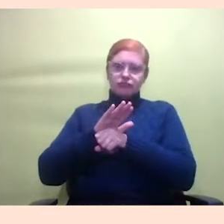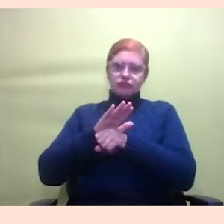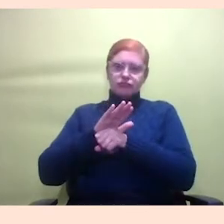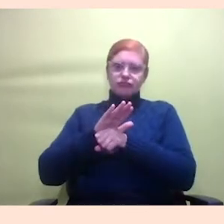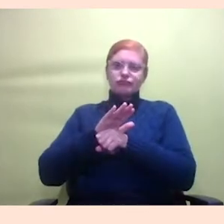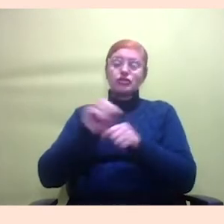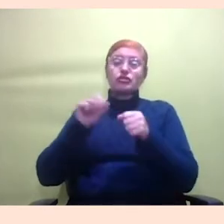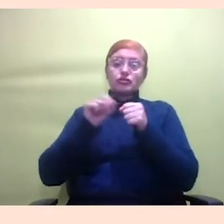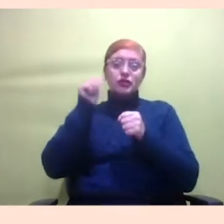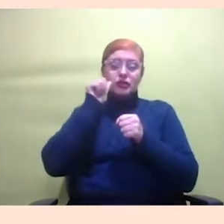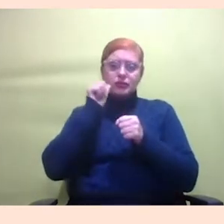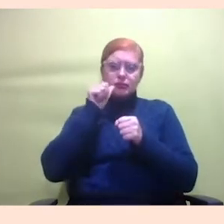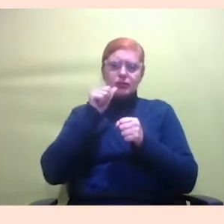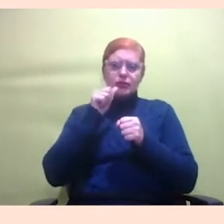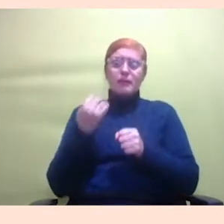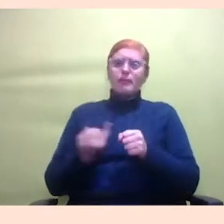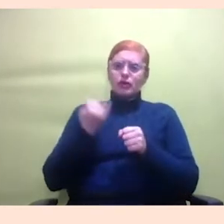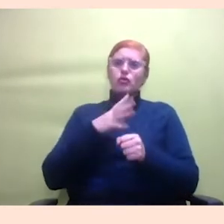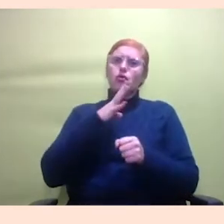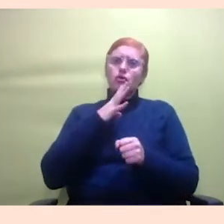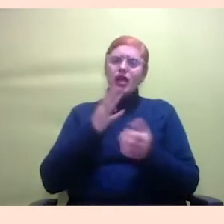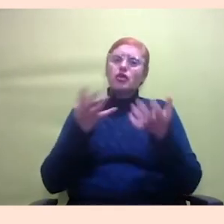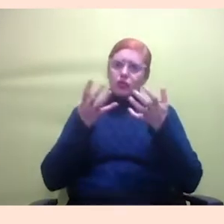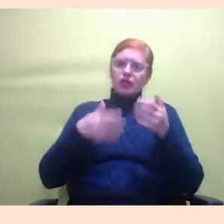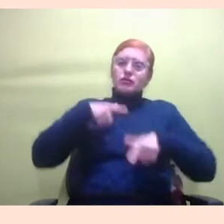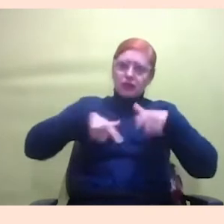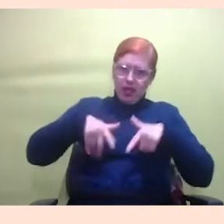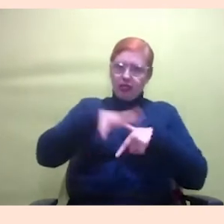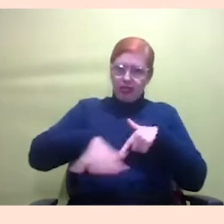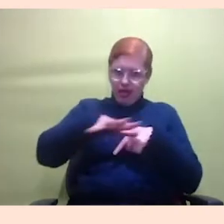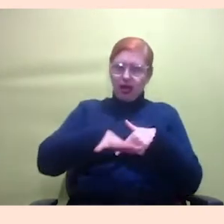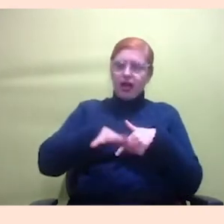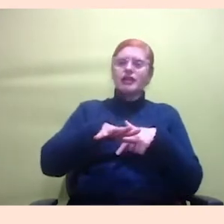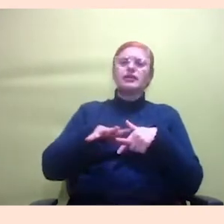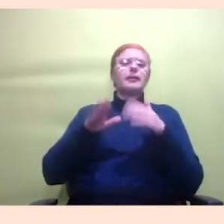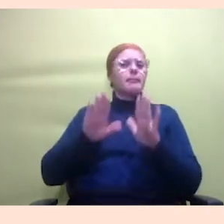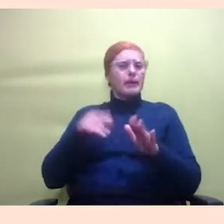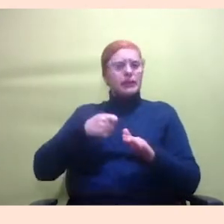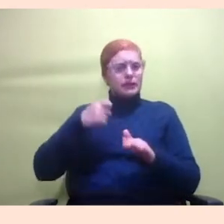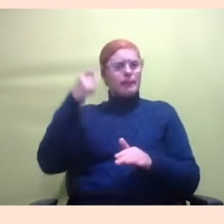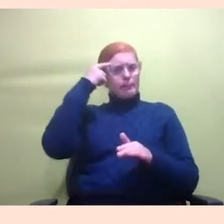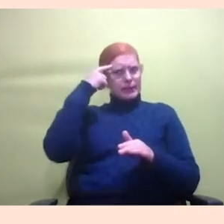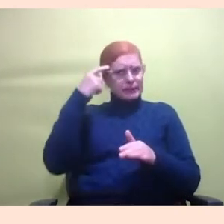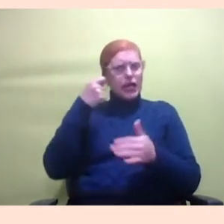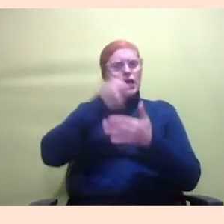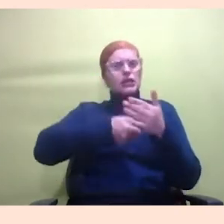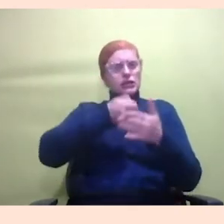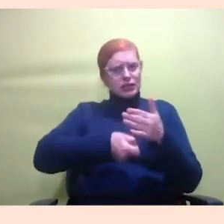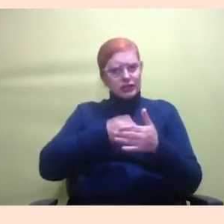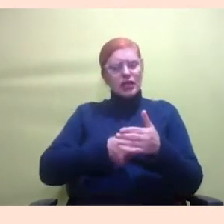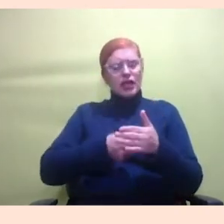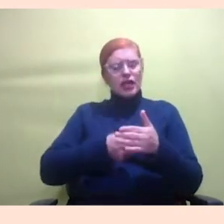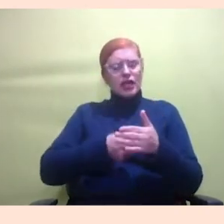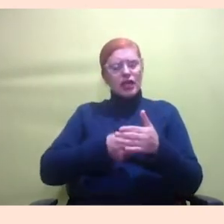então, vamos pensar o que é a sua área, né? Para poder tentar fazer com que ela se sentisse em parte daquele lugar, né? Enfim, como representante